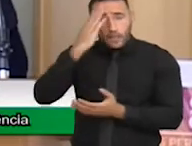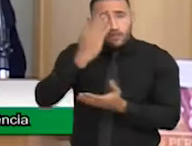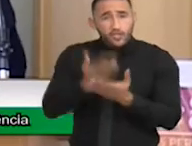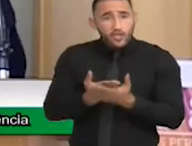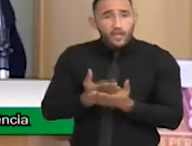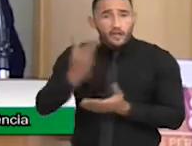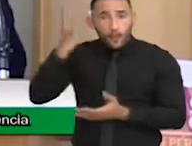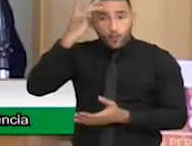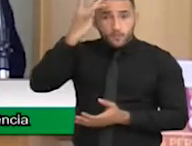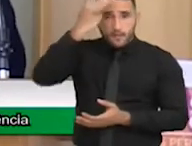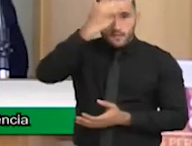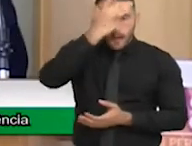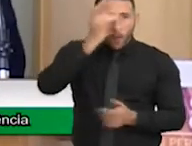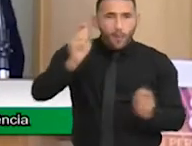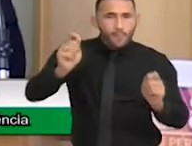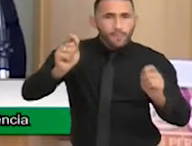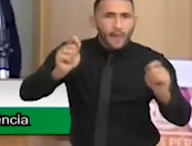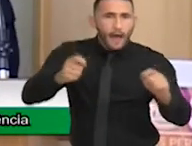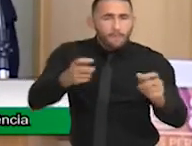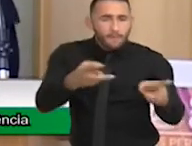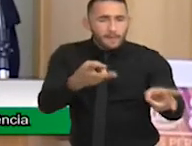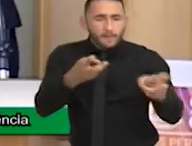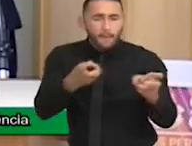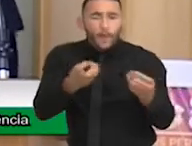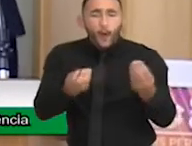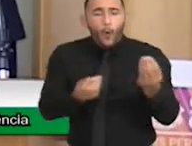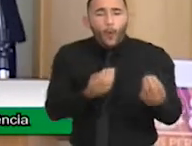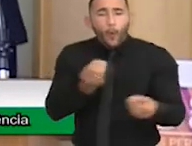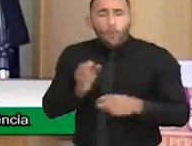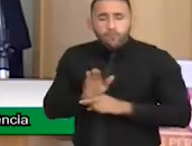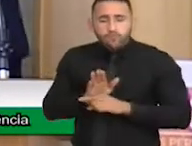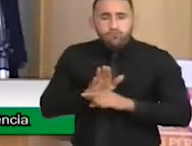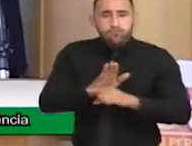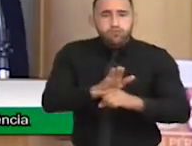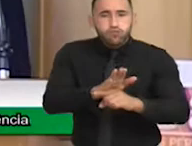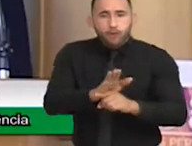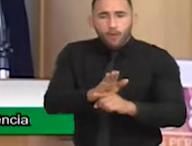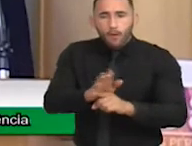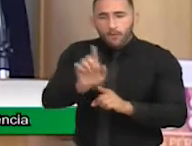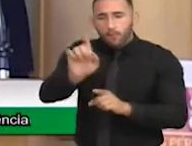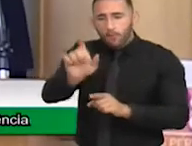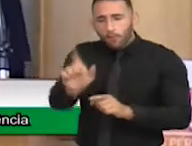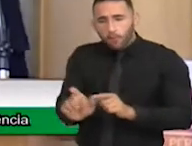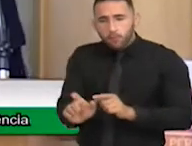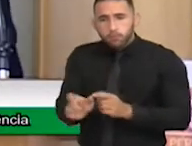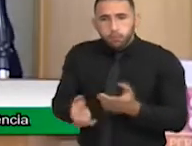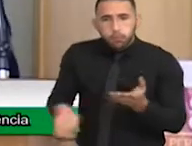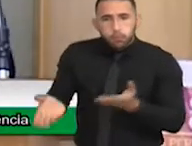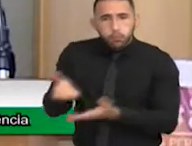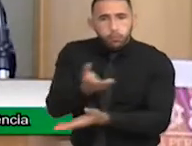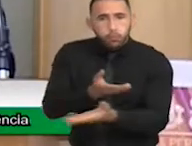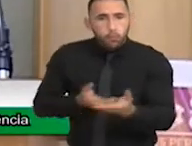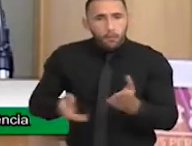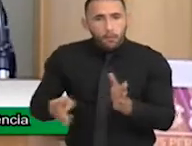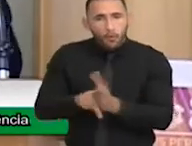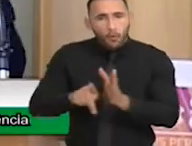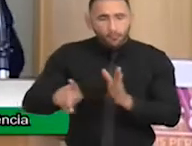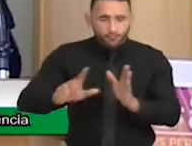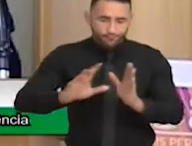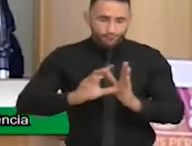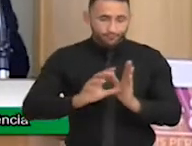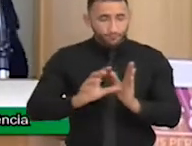ser medida pelo grau de contribuição positiva de um indivíduo para a sua comunidade.